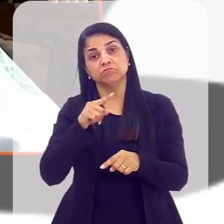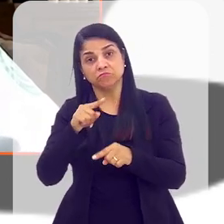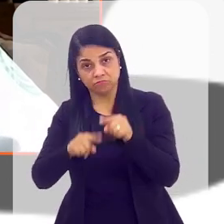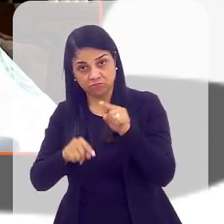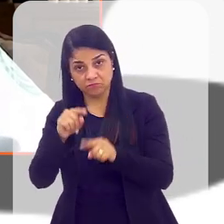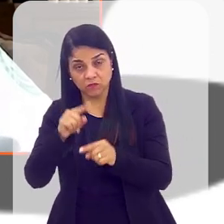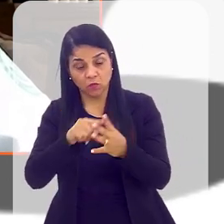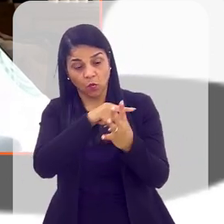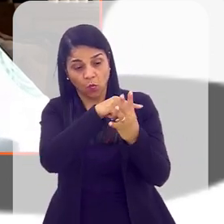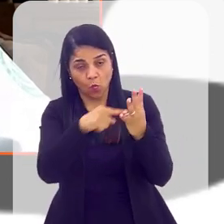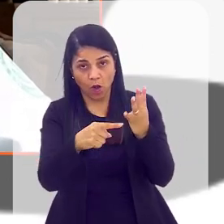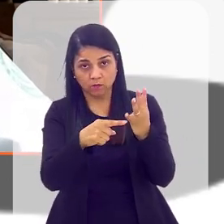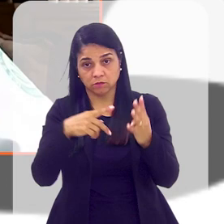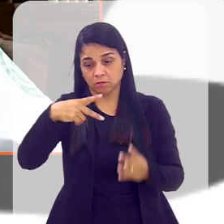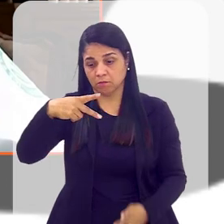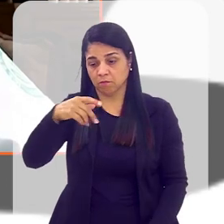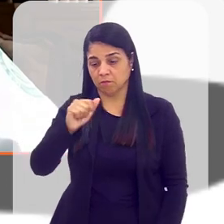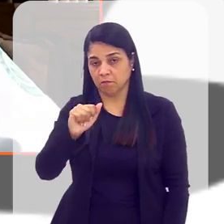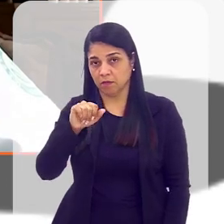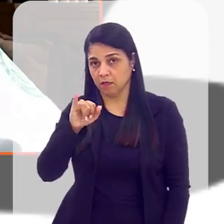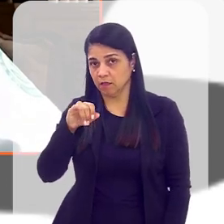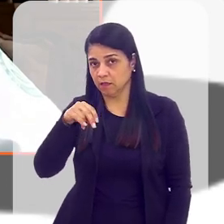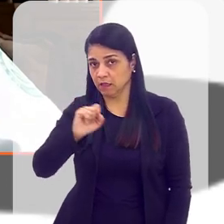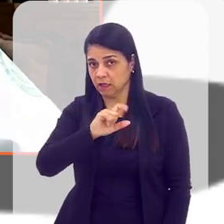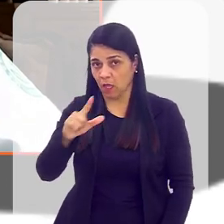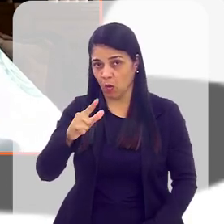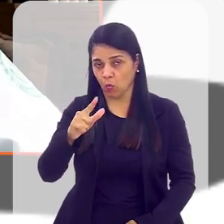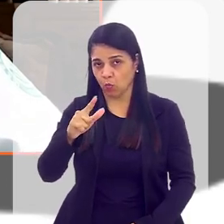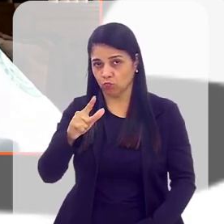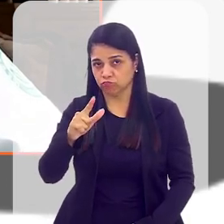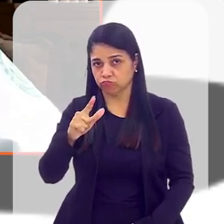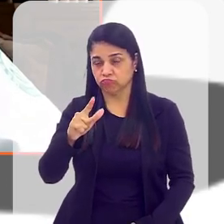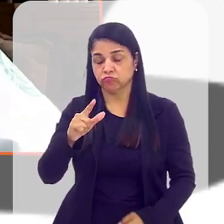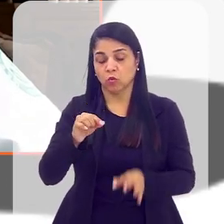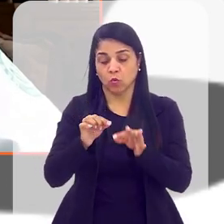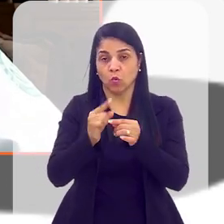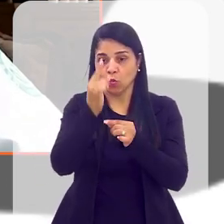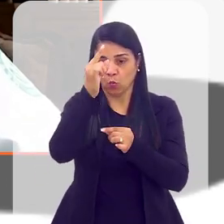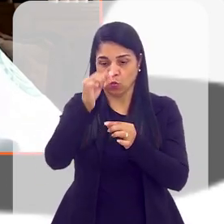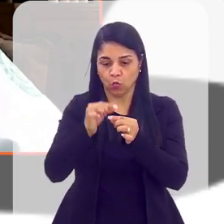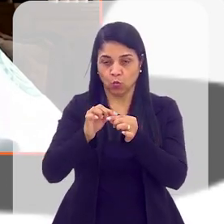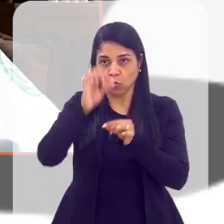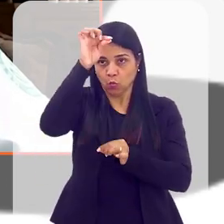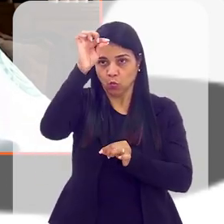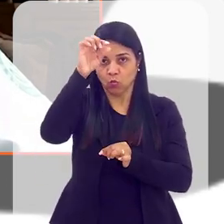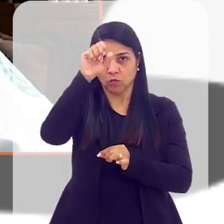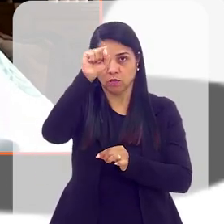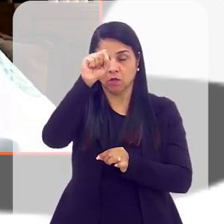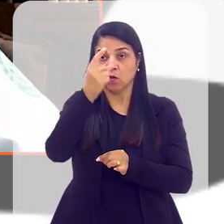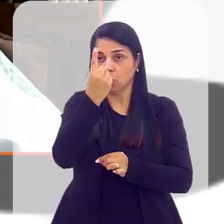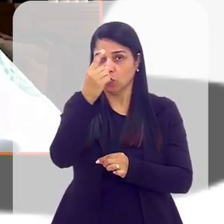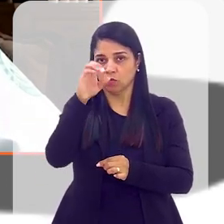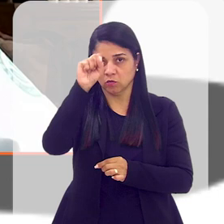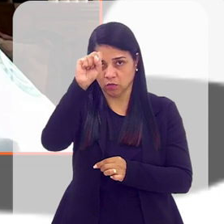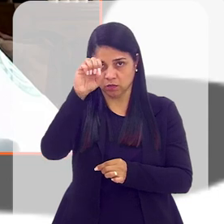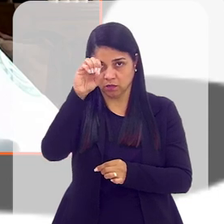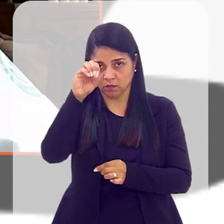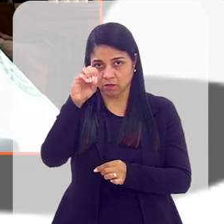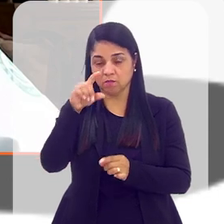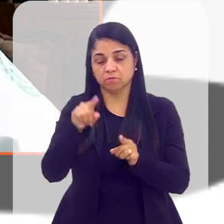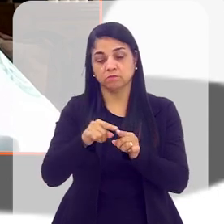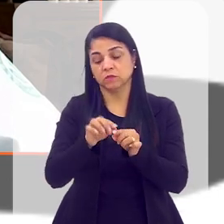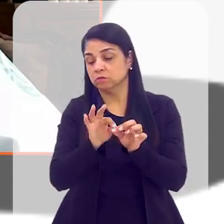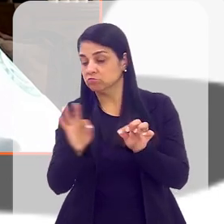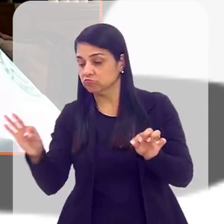que são quatro painéis padrão. Eles têm 1,80m de largura pelo pé direito, 1,80m por 2